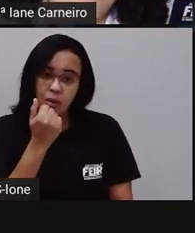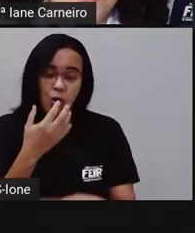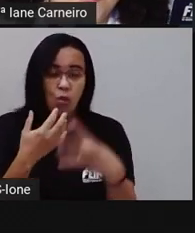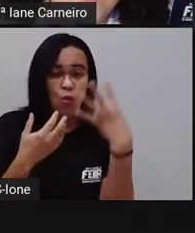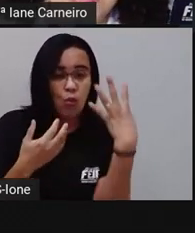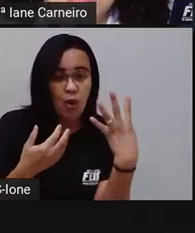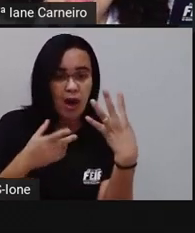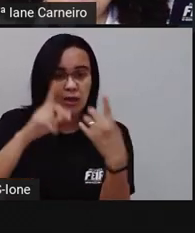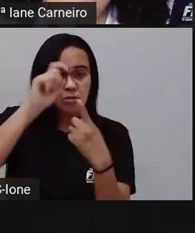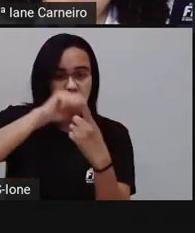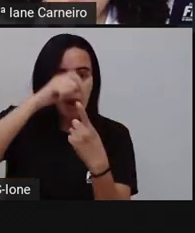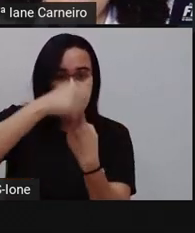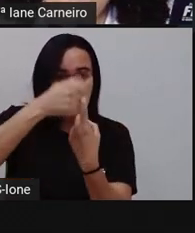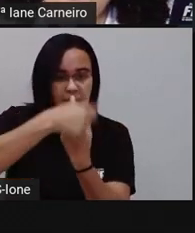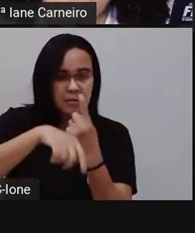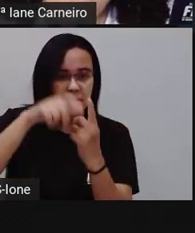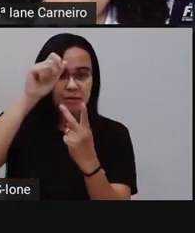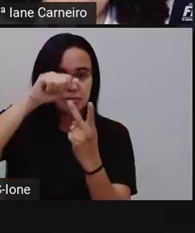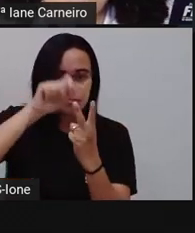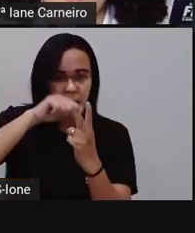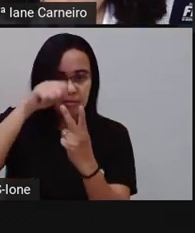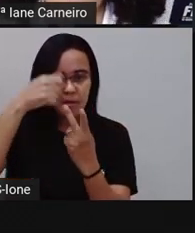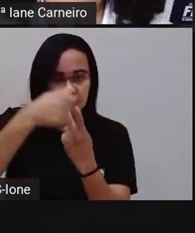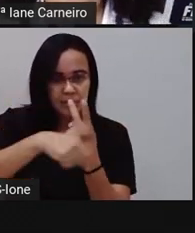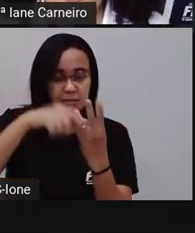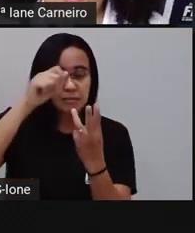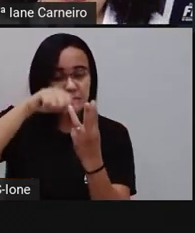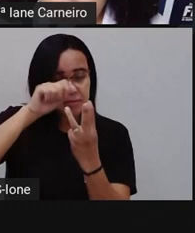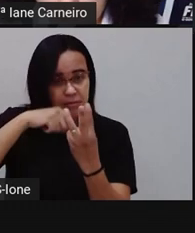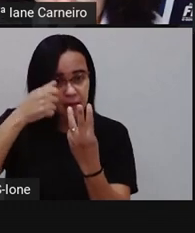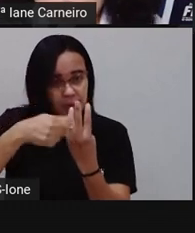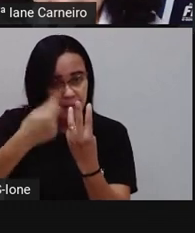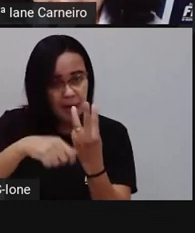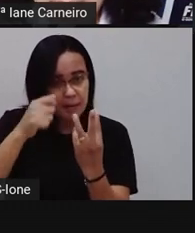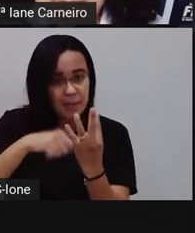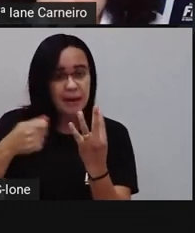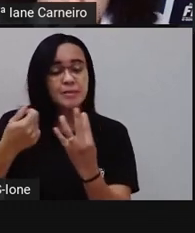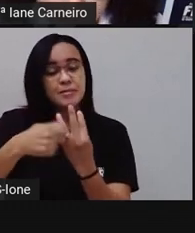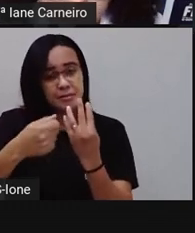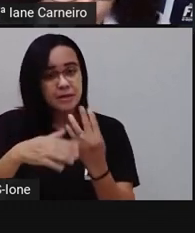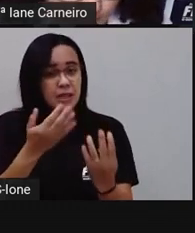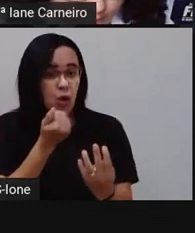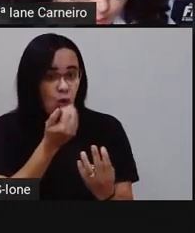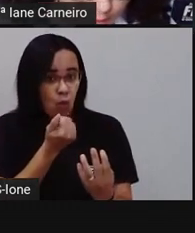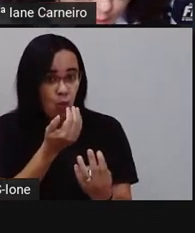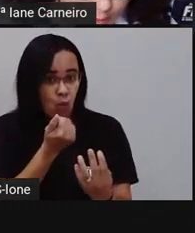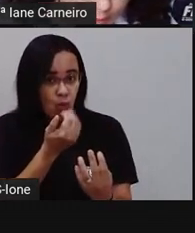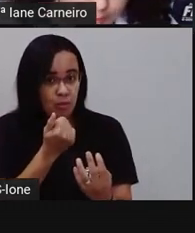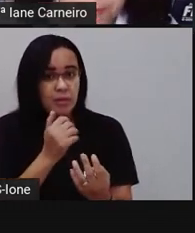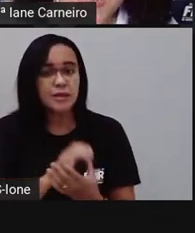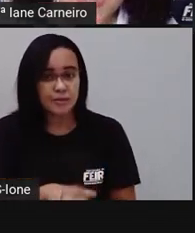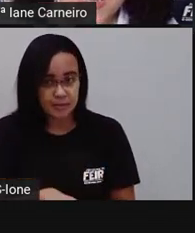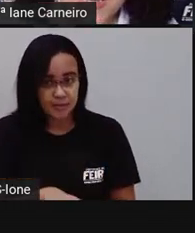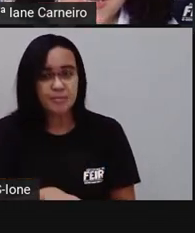quatro. Deixa pra eu consertar aqui pra não ficar confuso. Comeu quatro o quê? Bananas, né? Quatro.